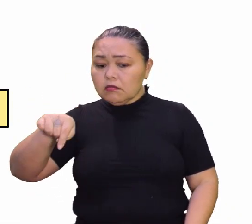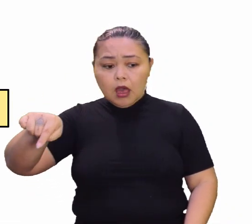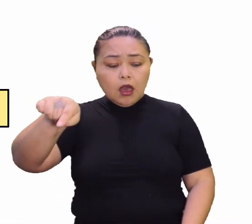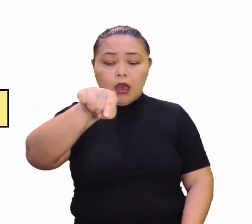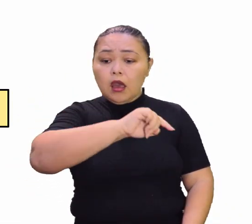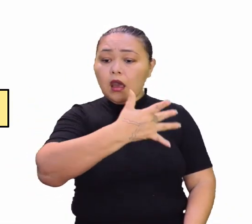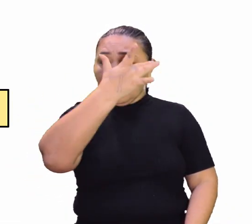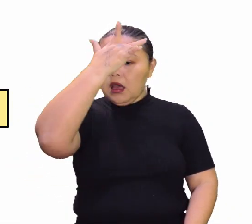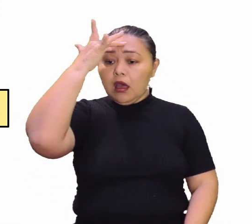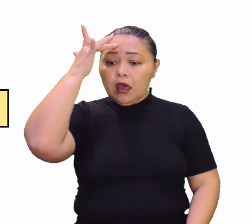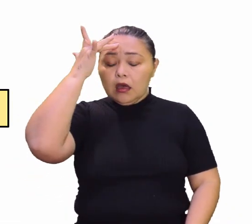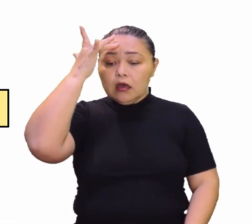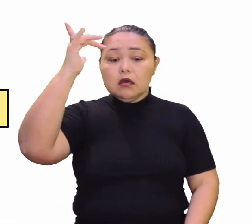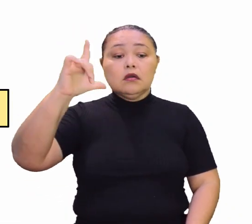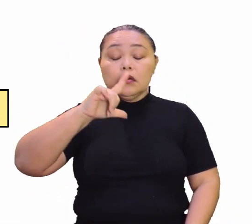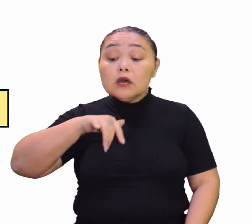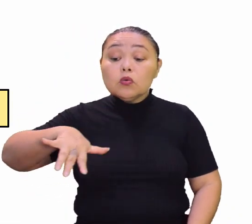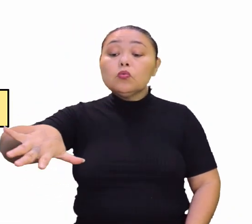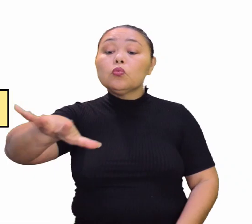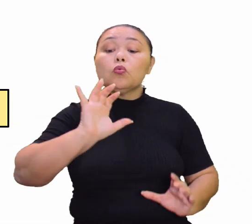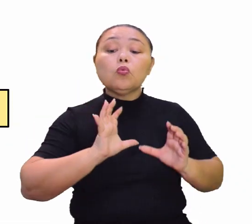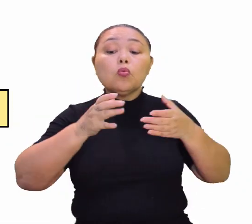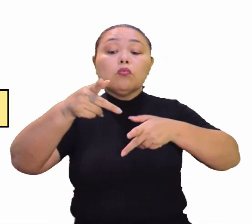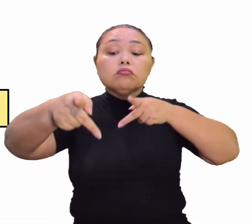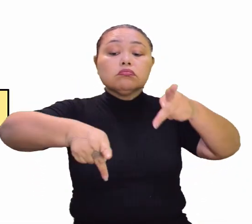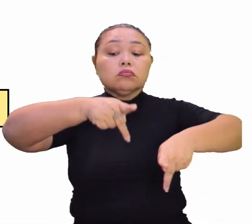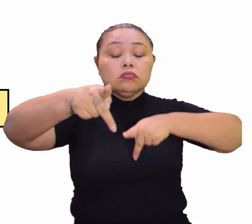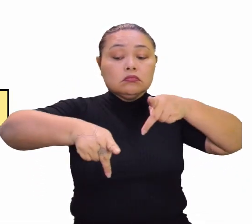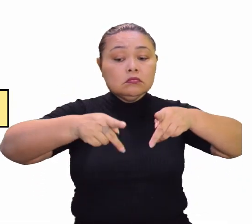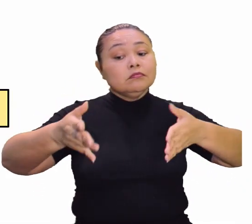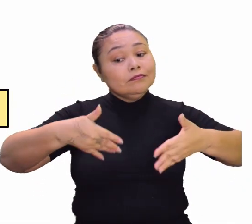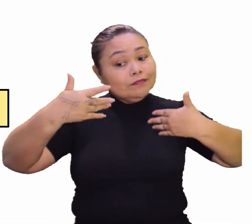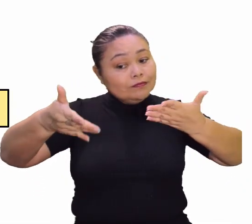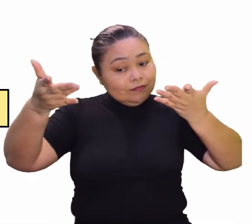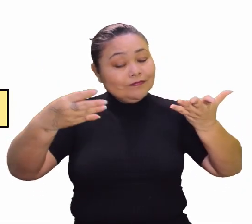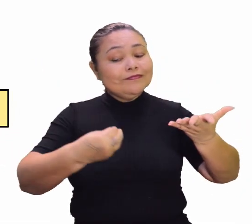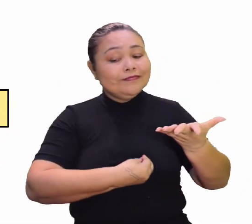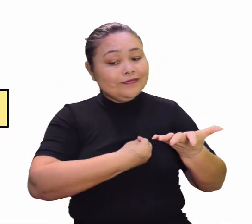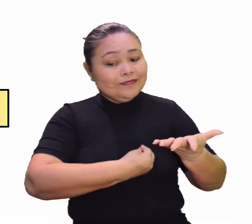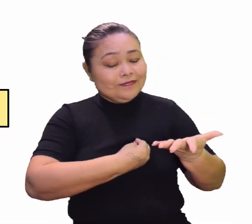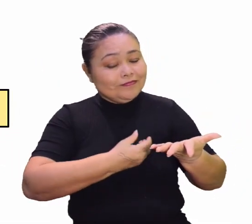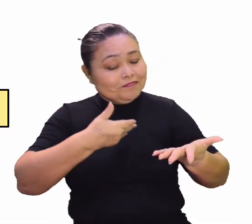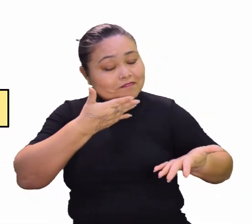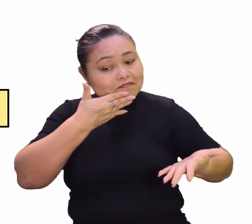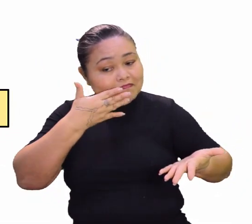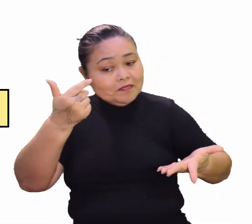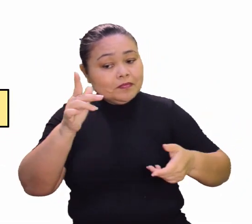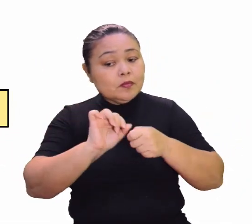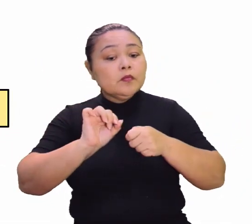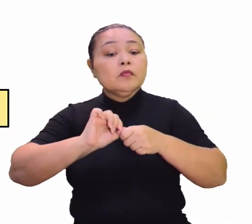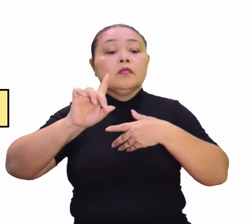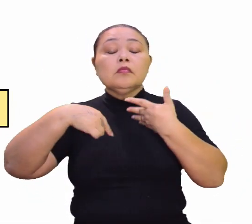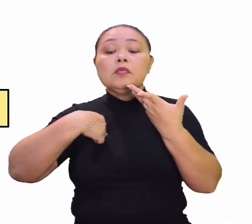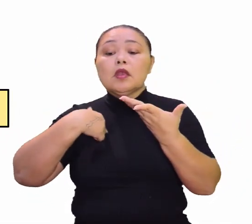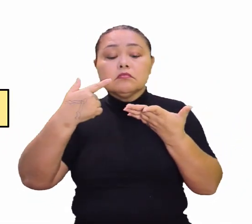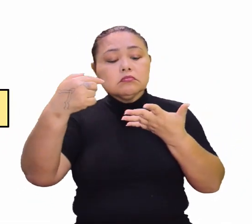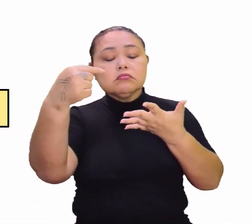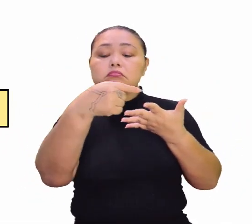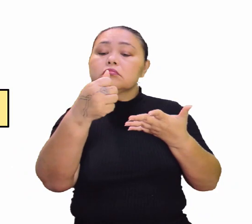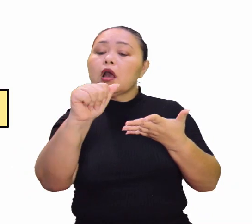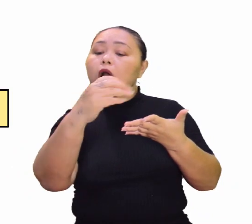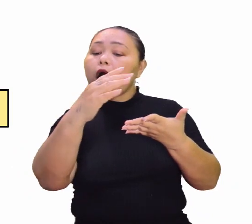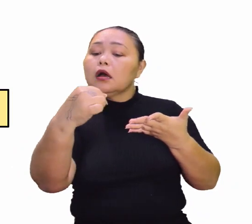essa qualidade de vida desse grupo populacional vai depender das ações traçadas